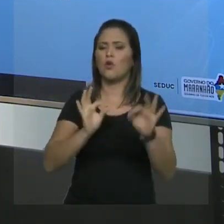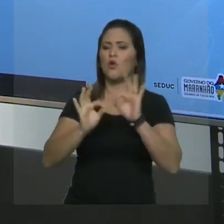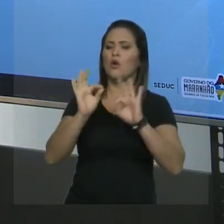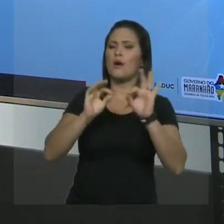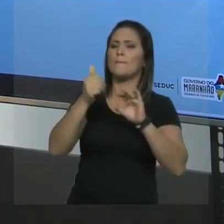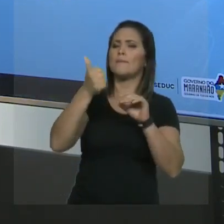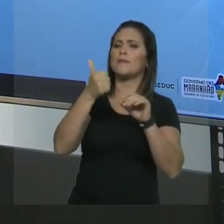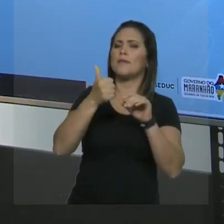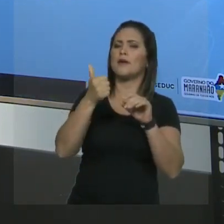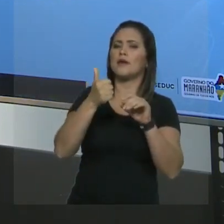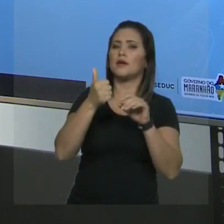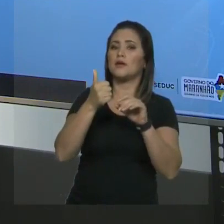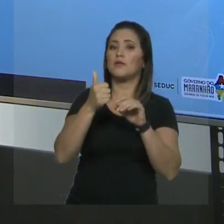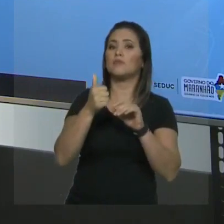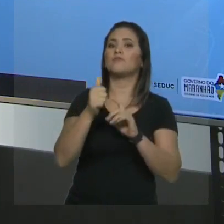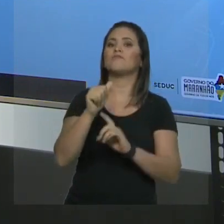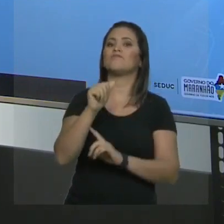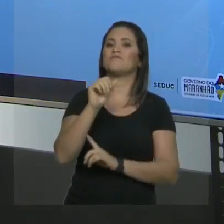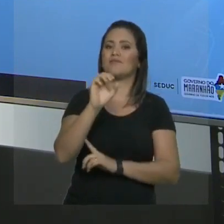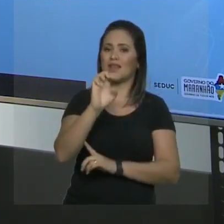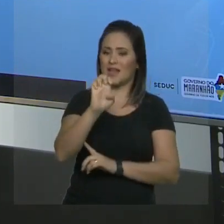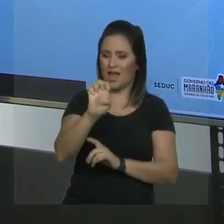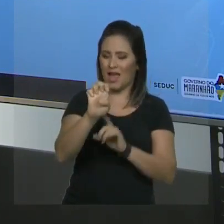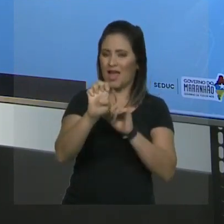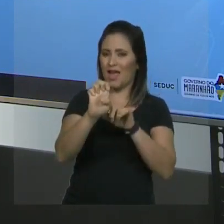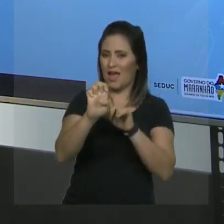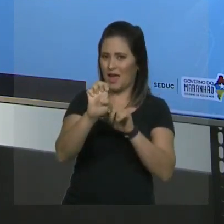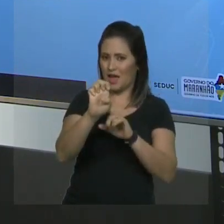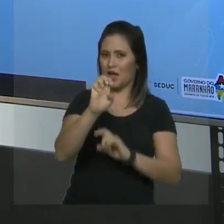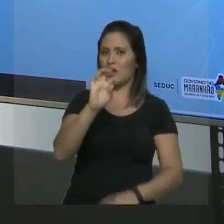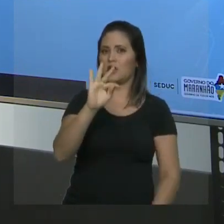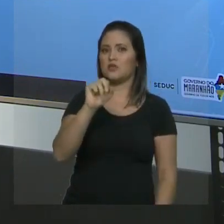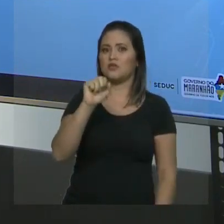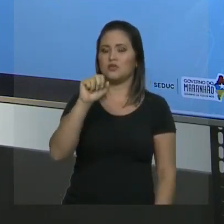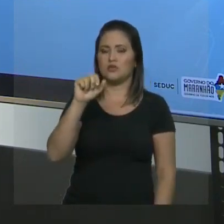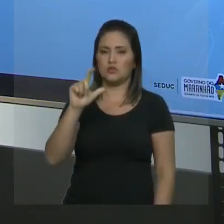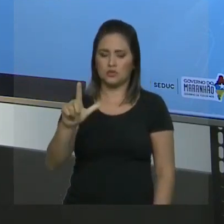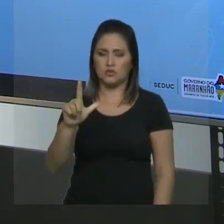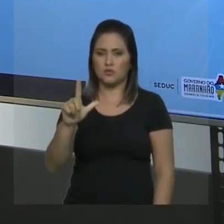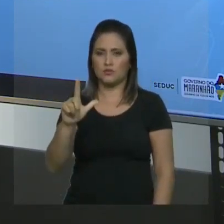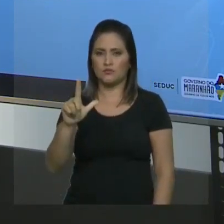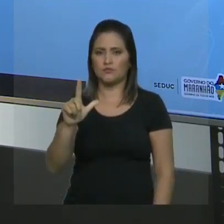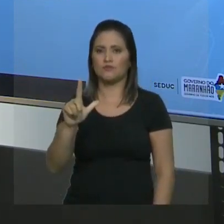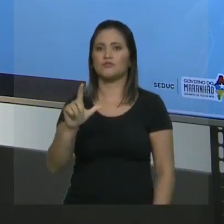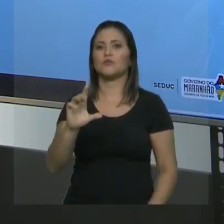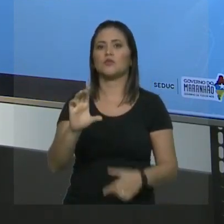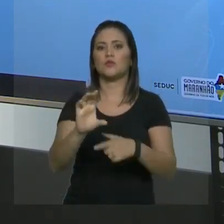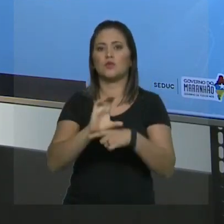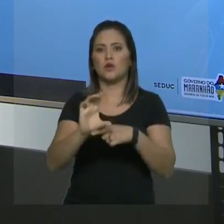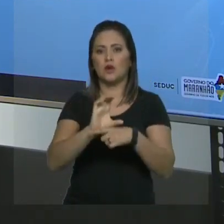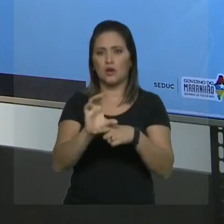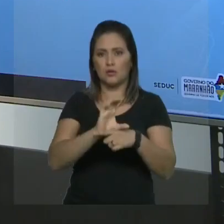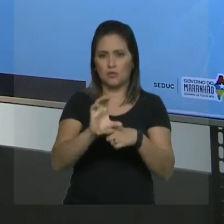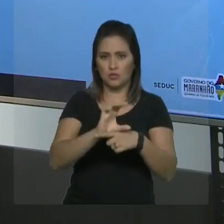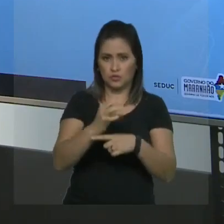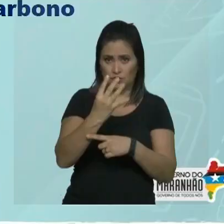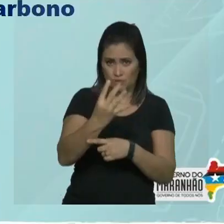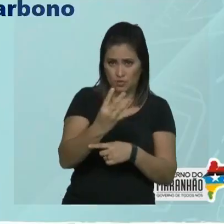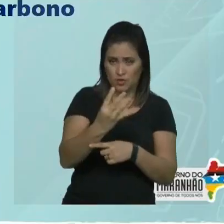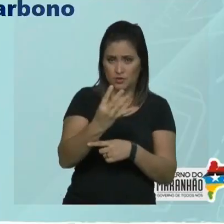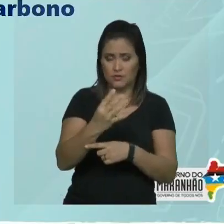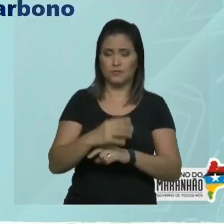tem um etil, no carbono três tem um metil, ok? Os radicais seguindo a ordem alfabética.